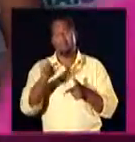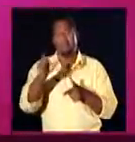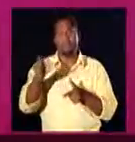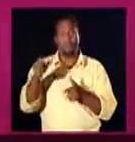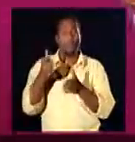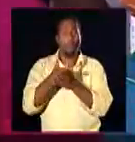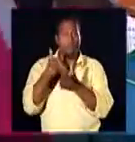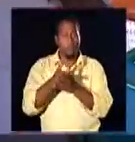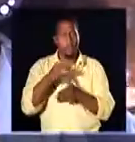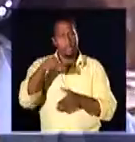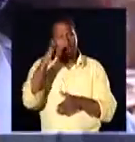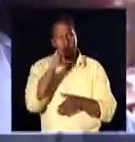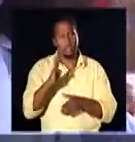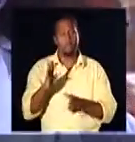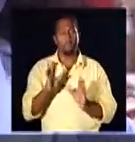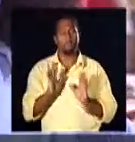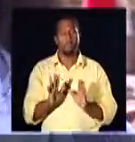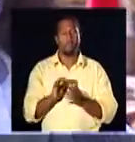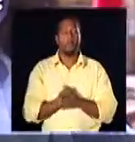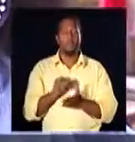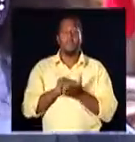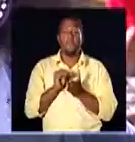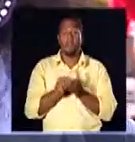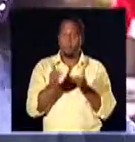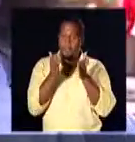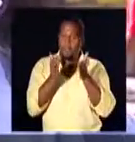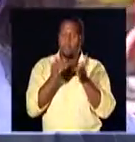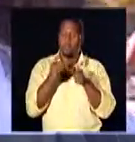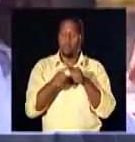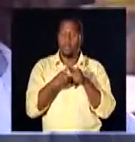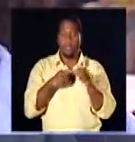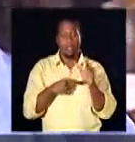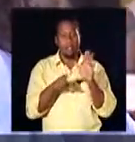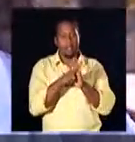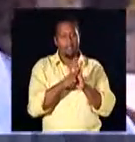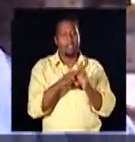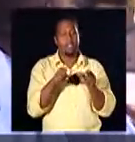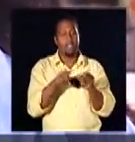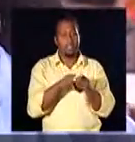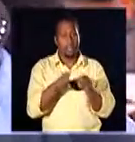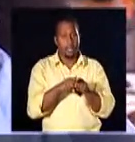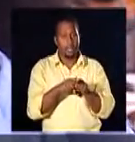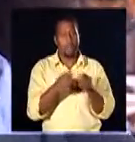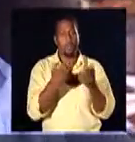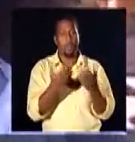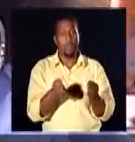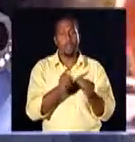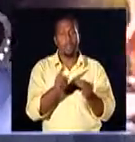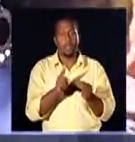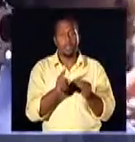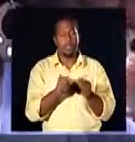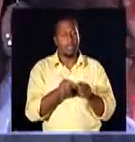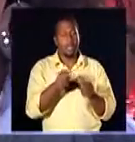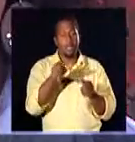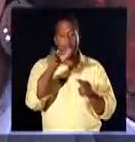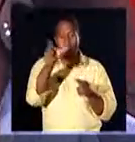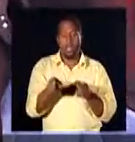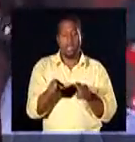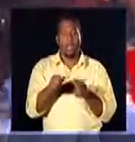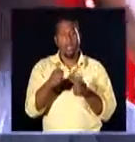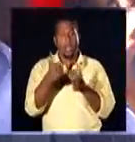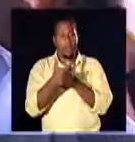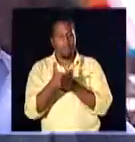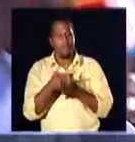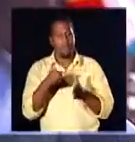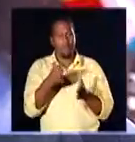acontecem no Brasil. Não são desrespeitados, porque eu penso que a nossa legislação também não permite que